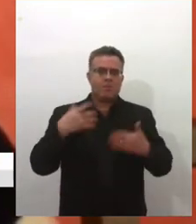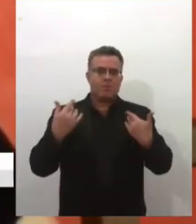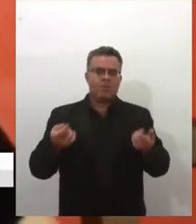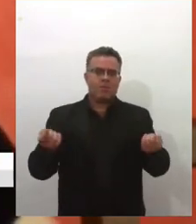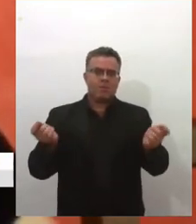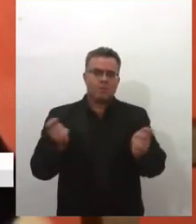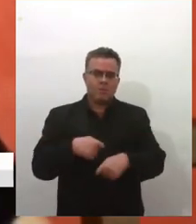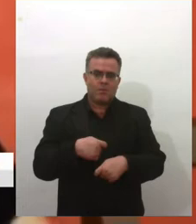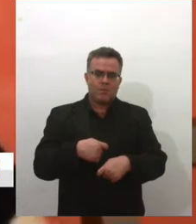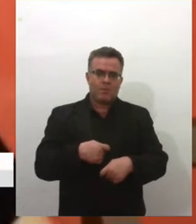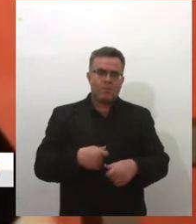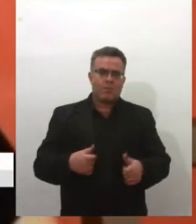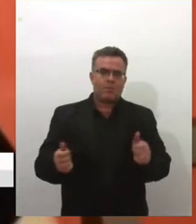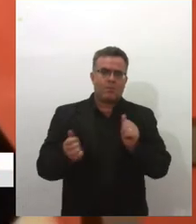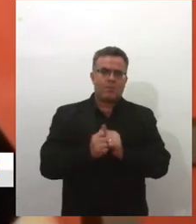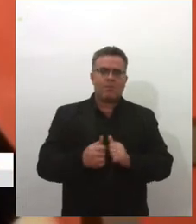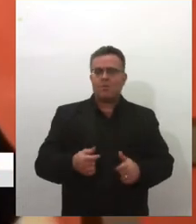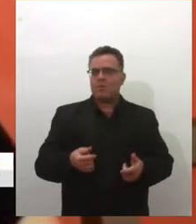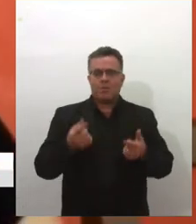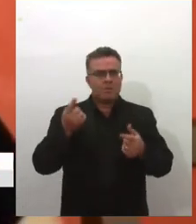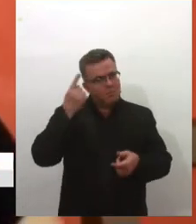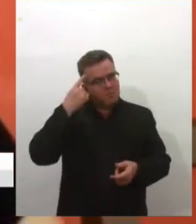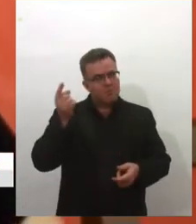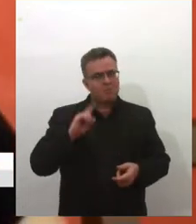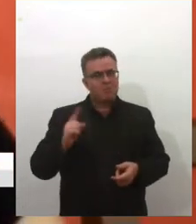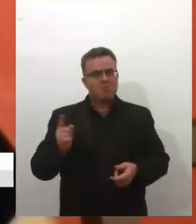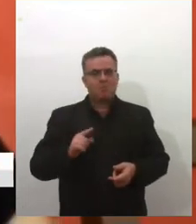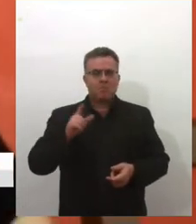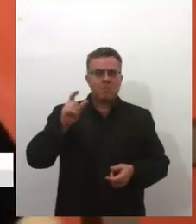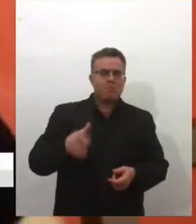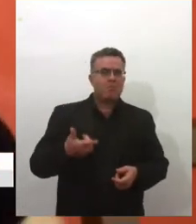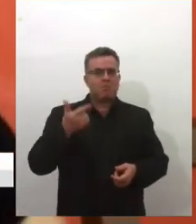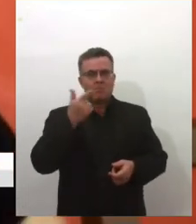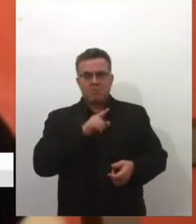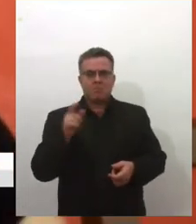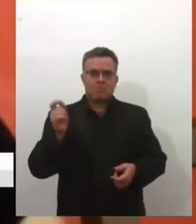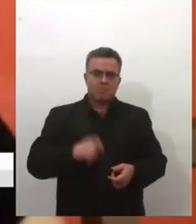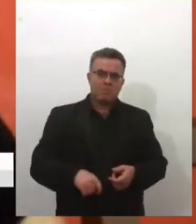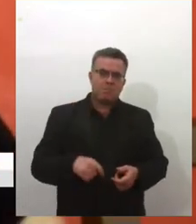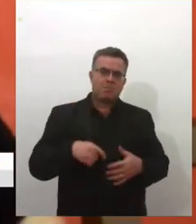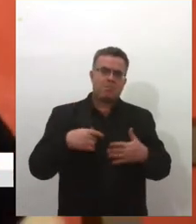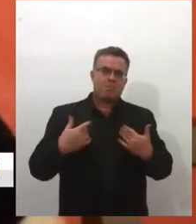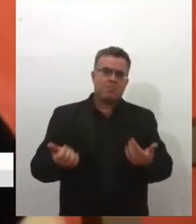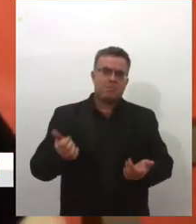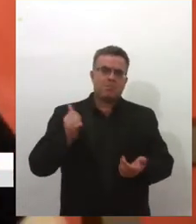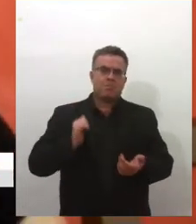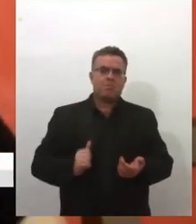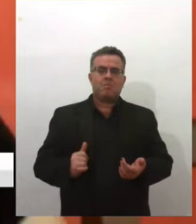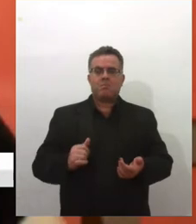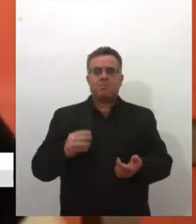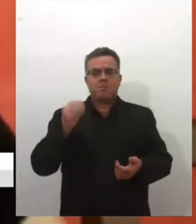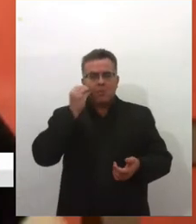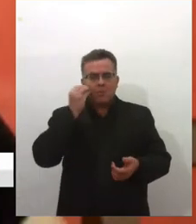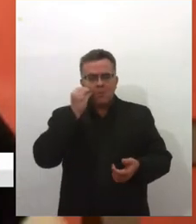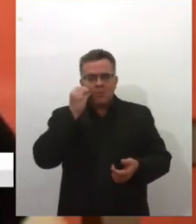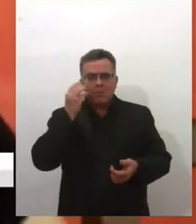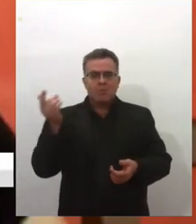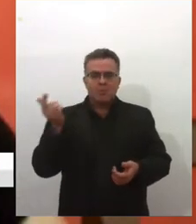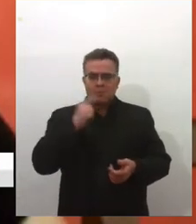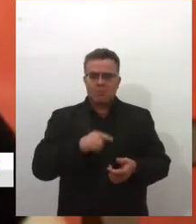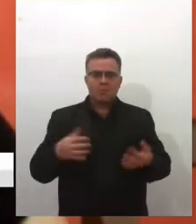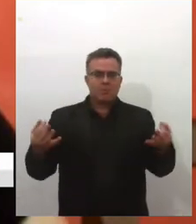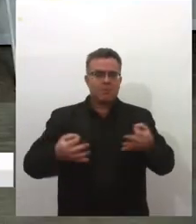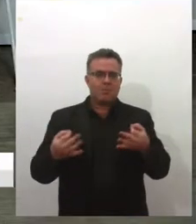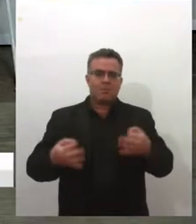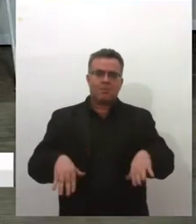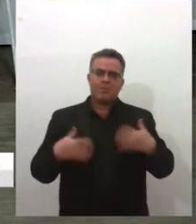assim, com coisas que eu jamais imaginei que eu conseguiria através dessa bolsa, através dessa oportunidade que eu consegui, são muito surreais, assim.